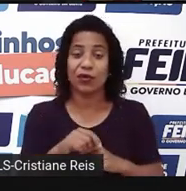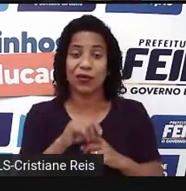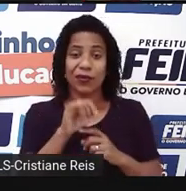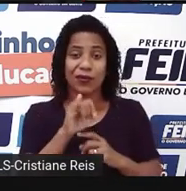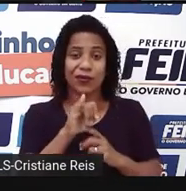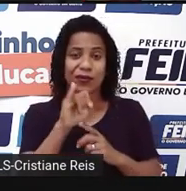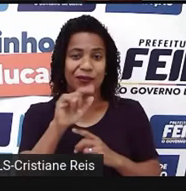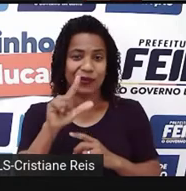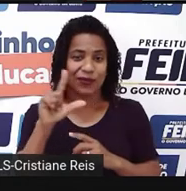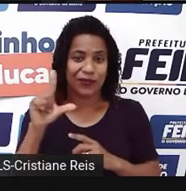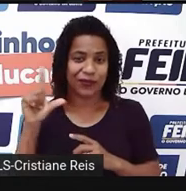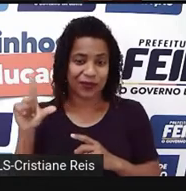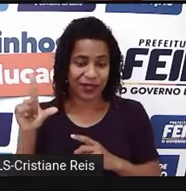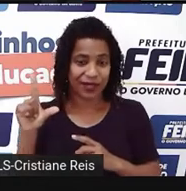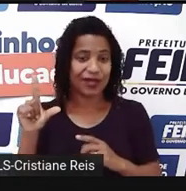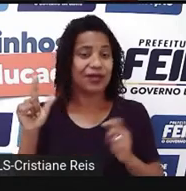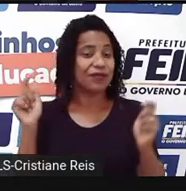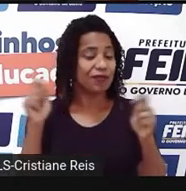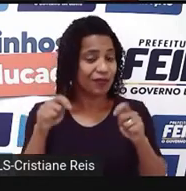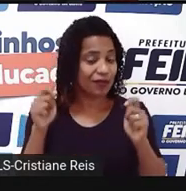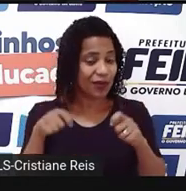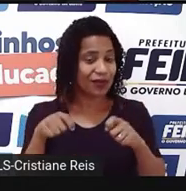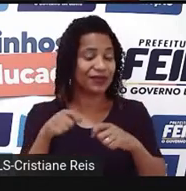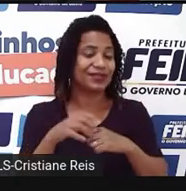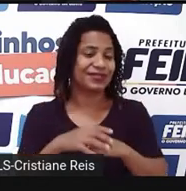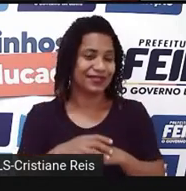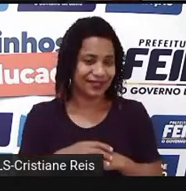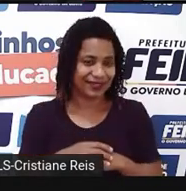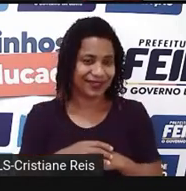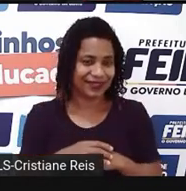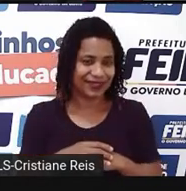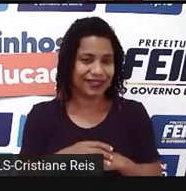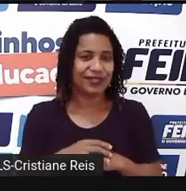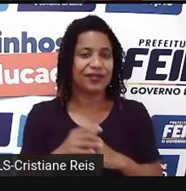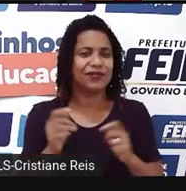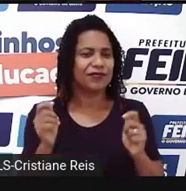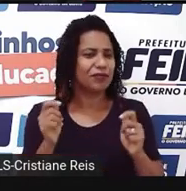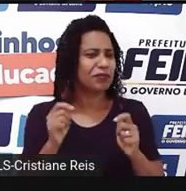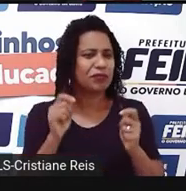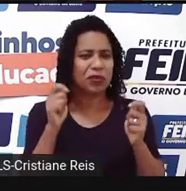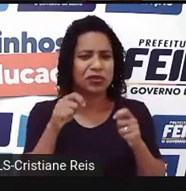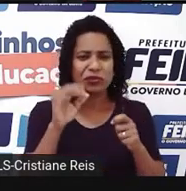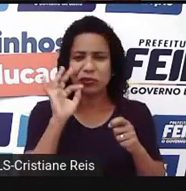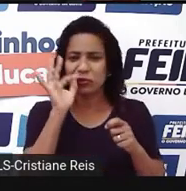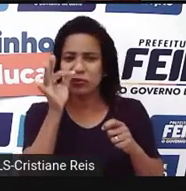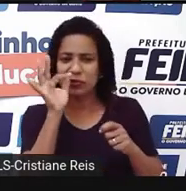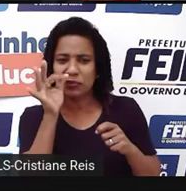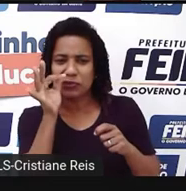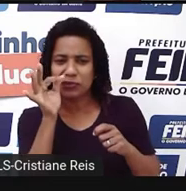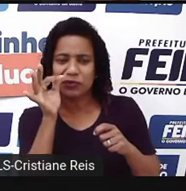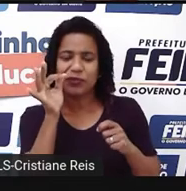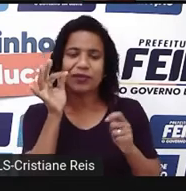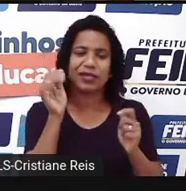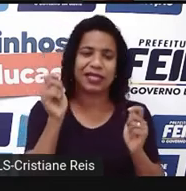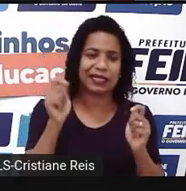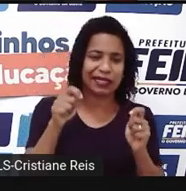para formular predições, né? O que seriam as predições? Seria você